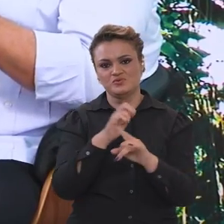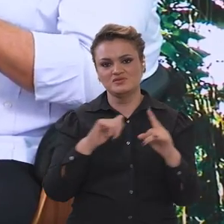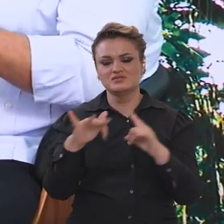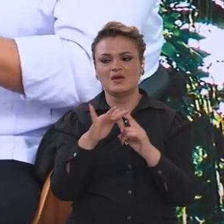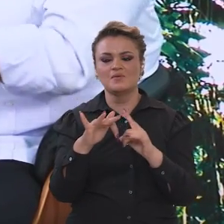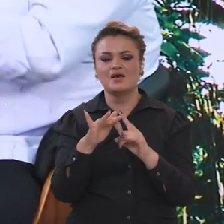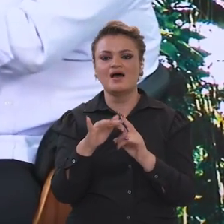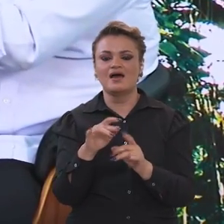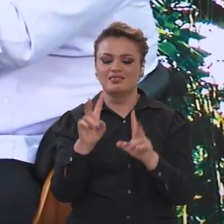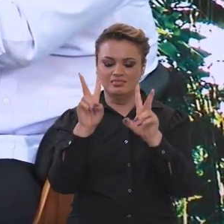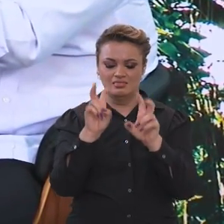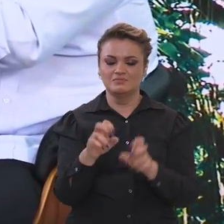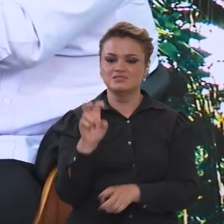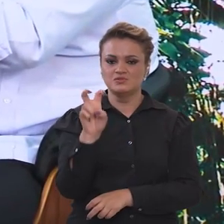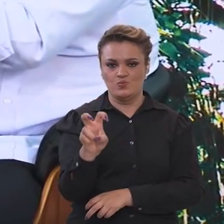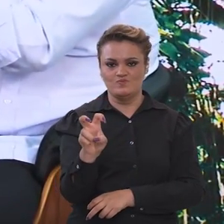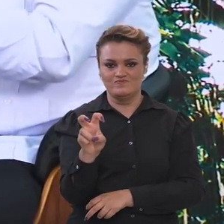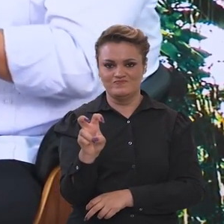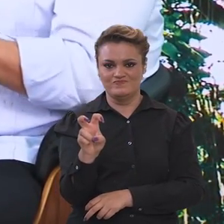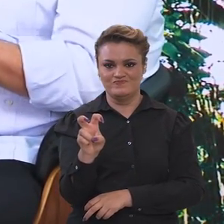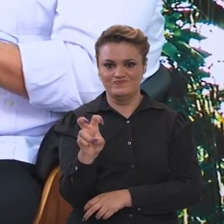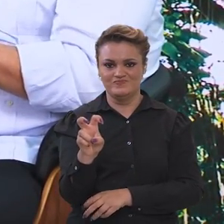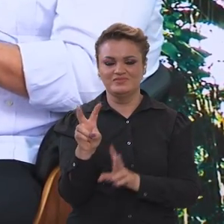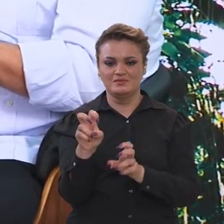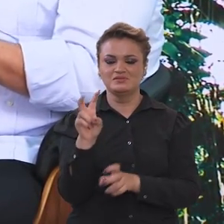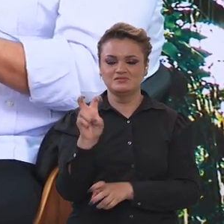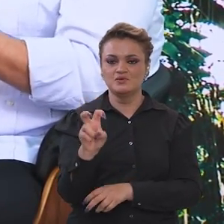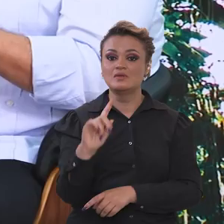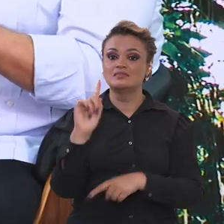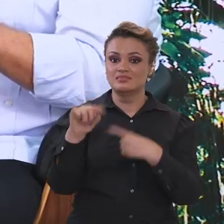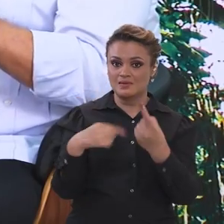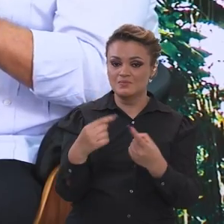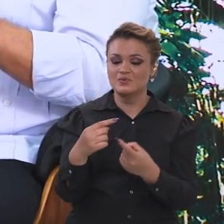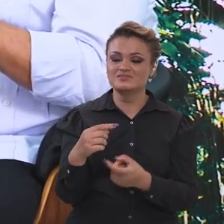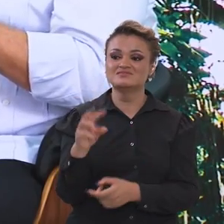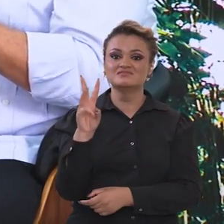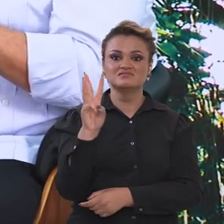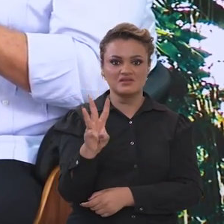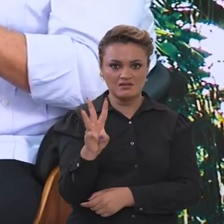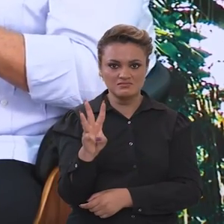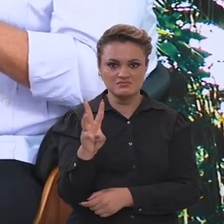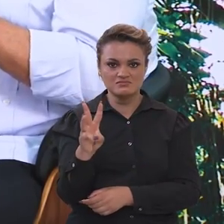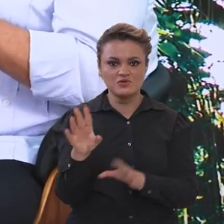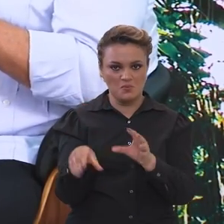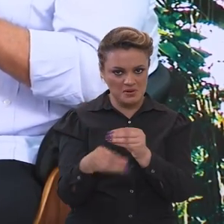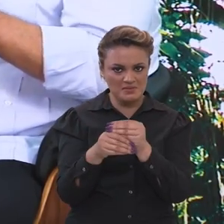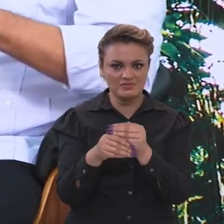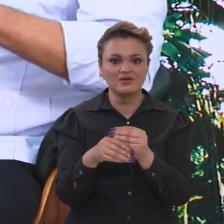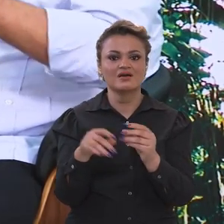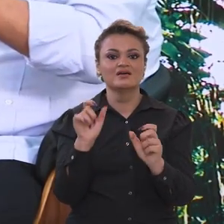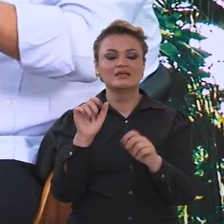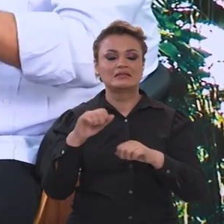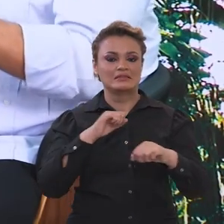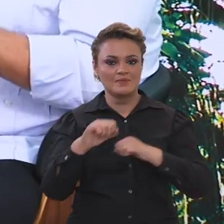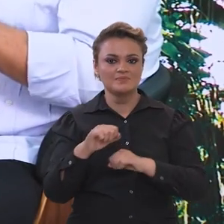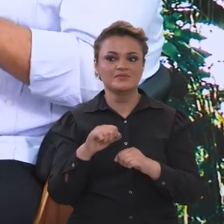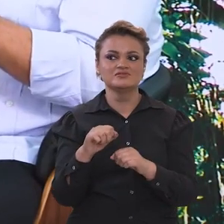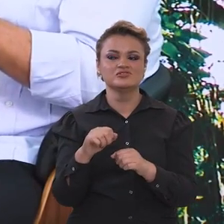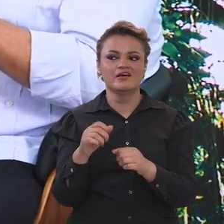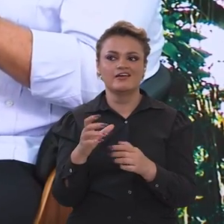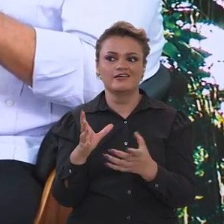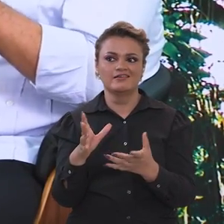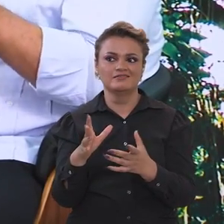movimentos sociais. Chegamos a cinco temas. Depois migrou para mais três transversais, que entrou o debate